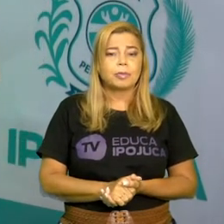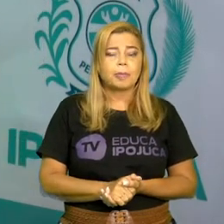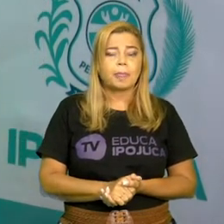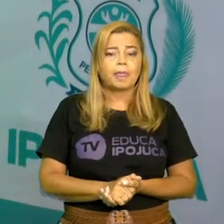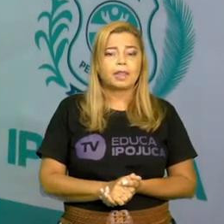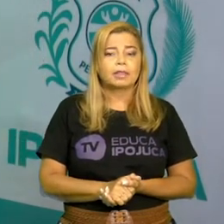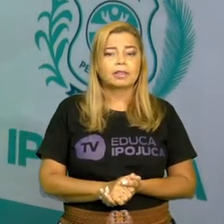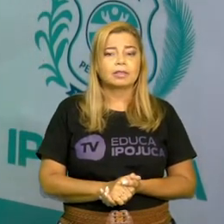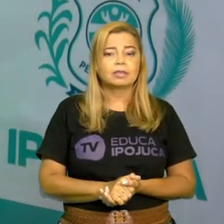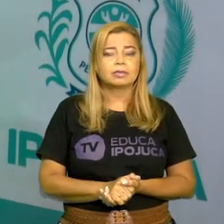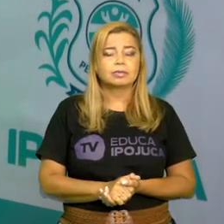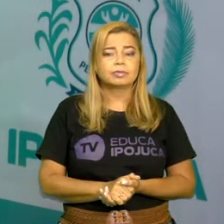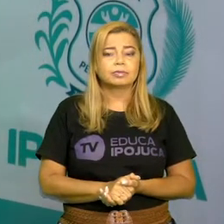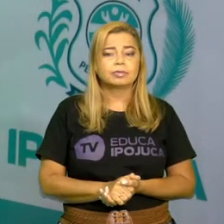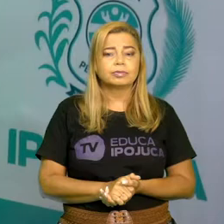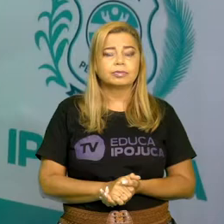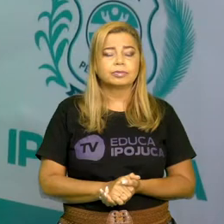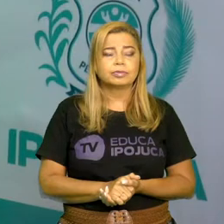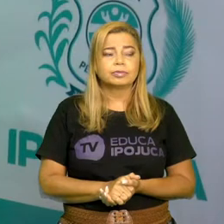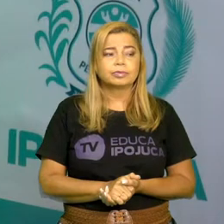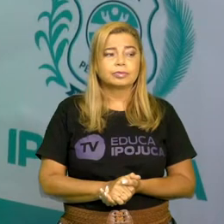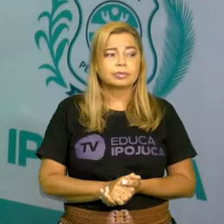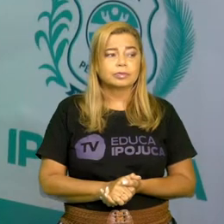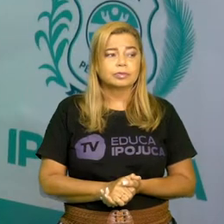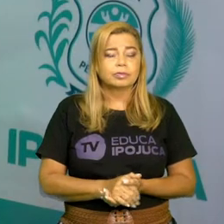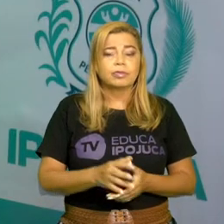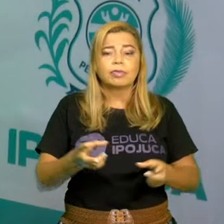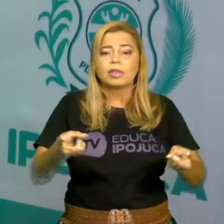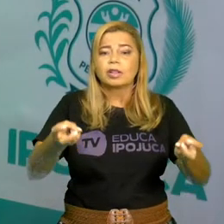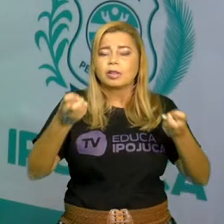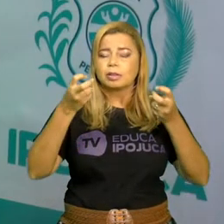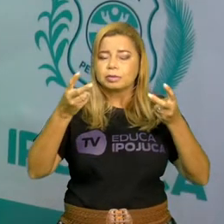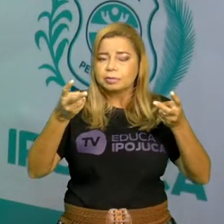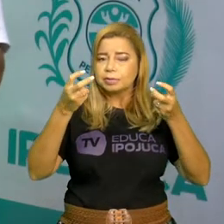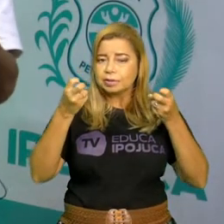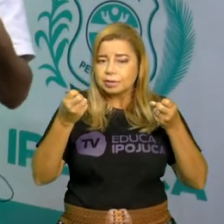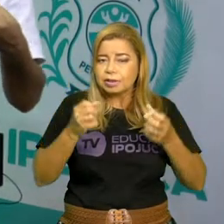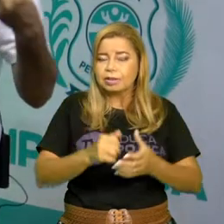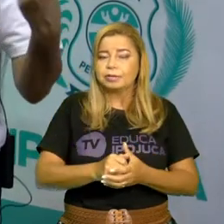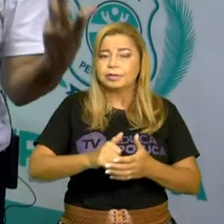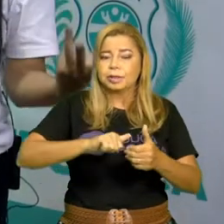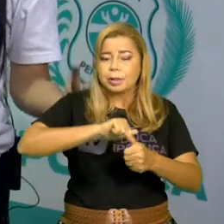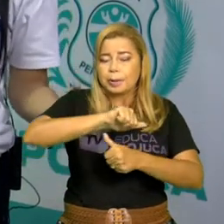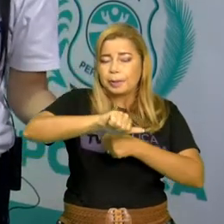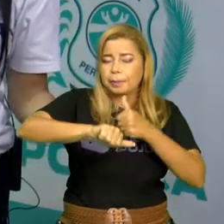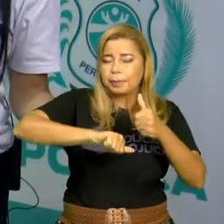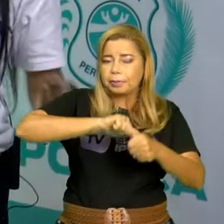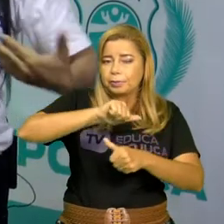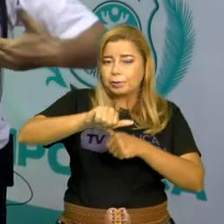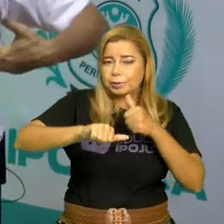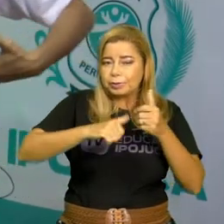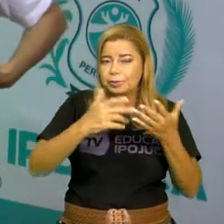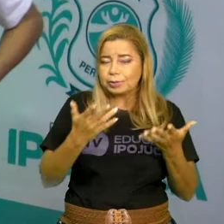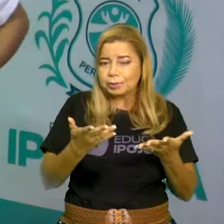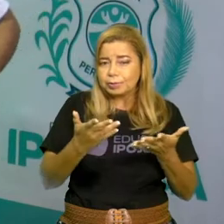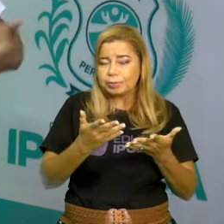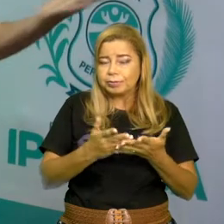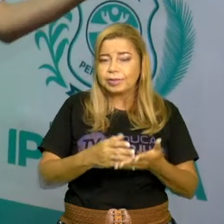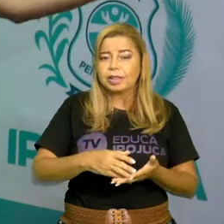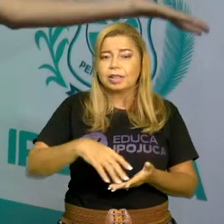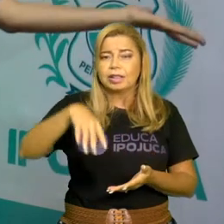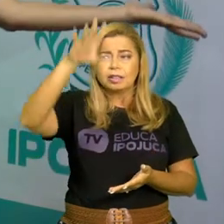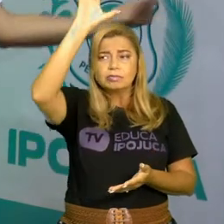Vamos ver aqui, observe, transformando o galo em galho. Como é que a gente